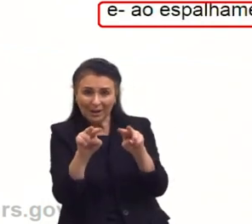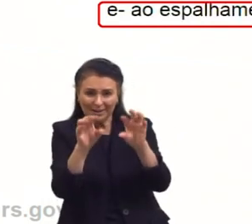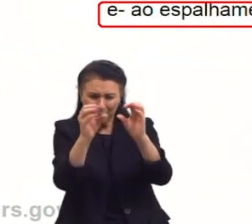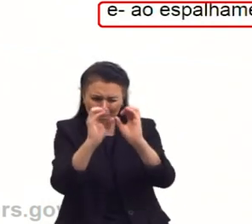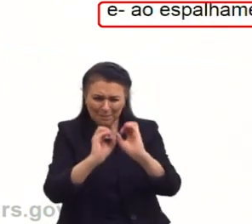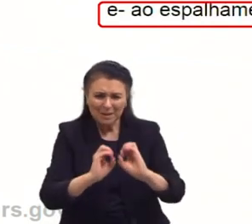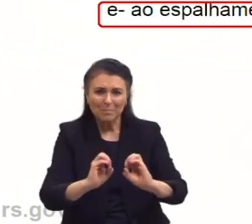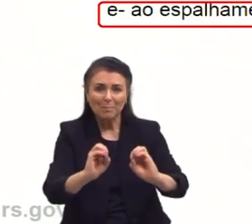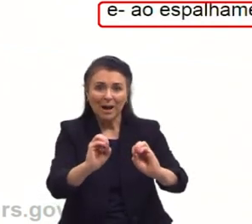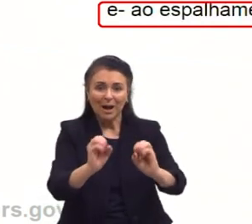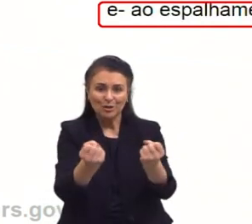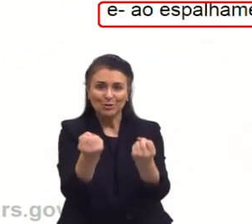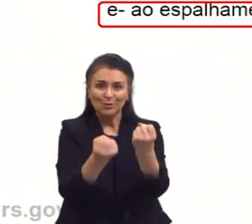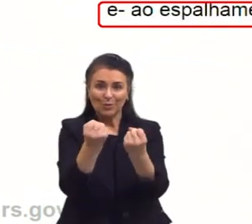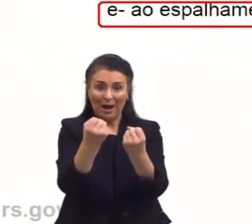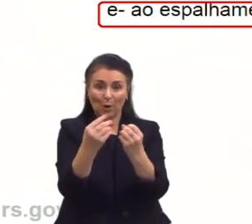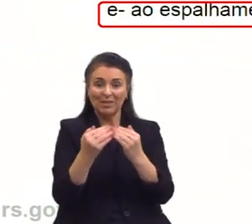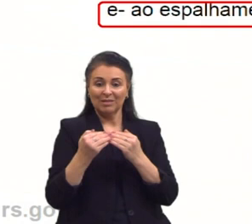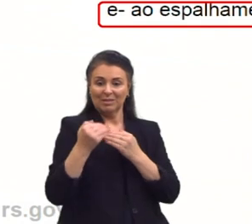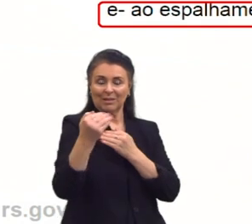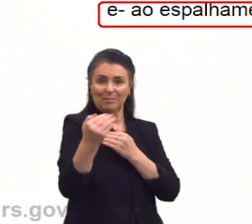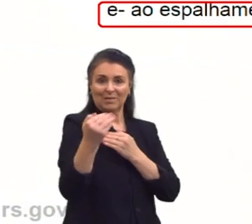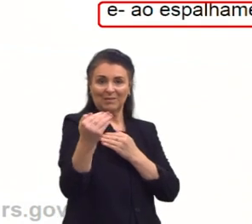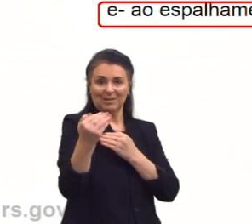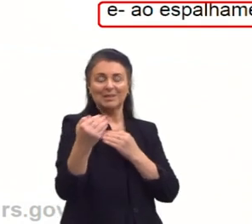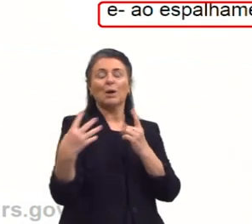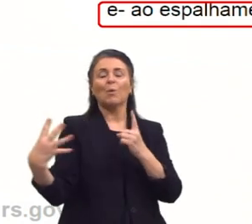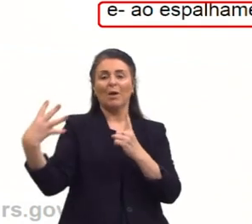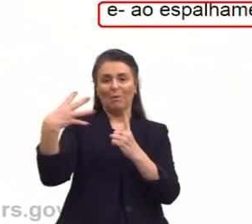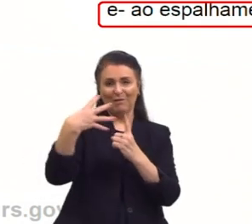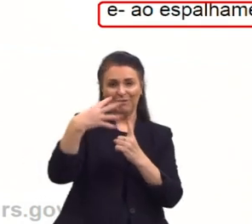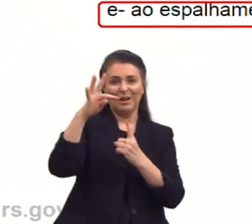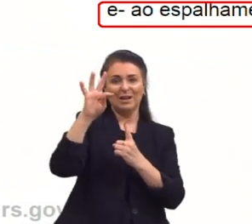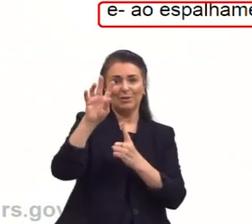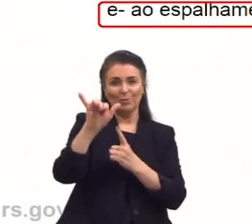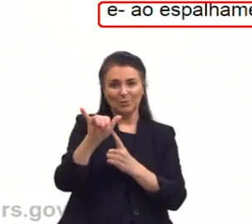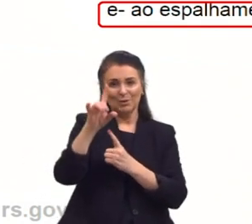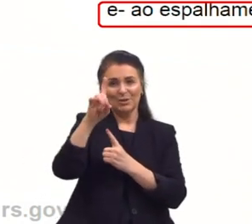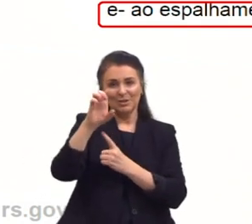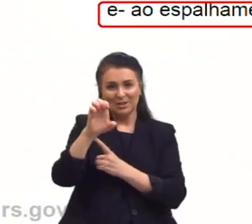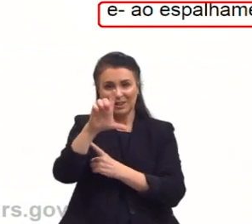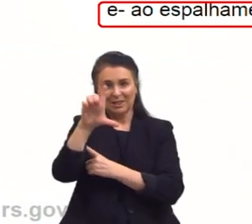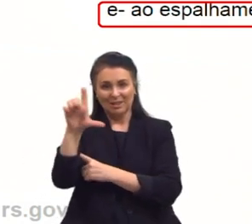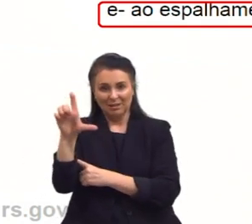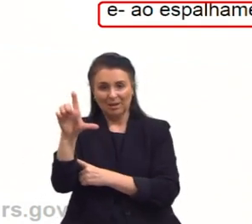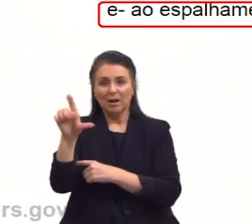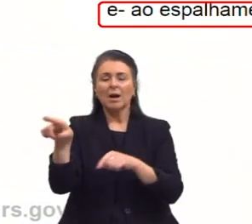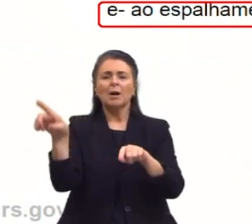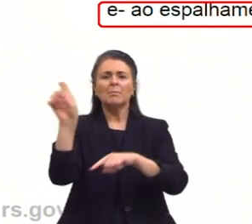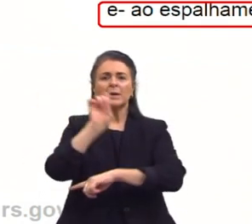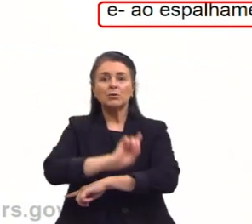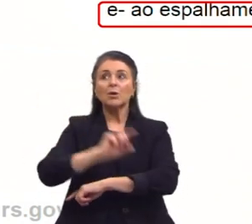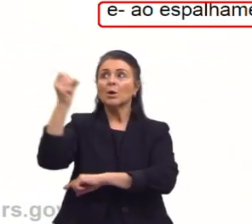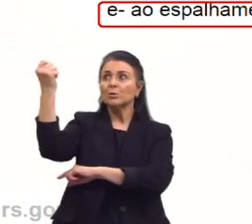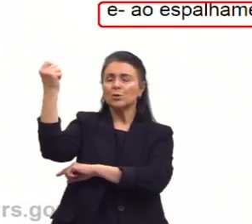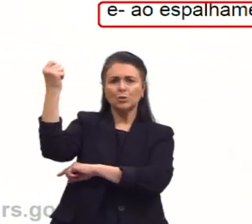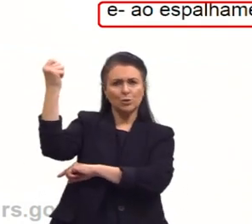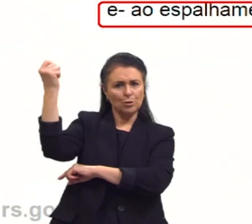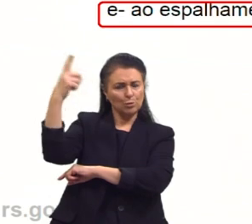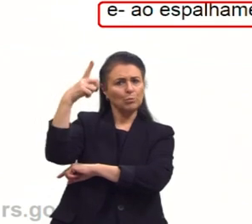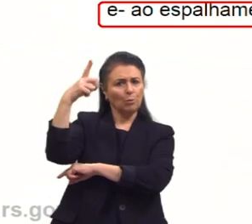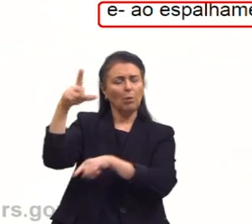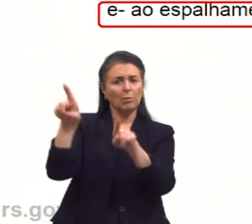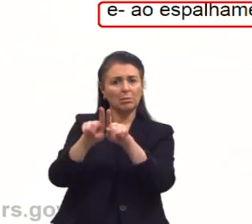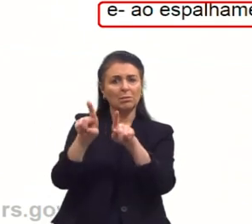a gente conseguir enxergar através do efeito Tinder o outro carro. Mas em dias de sol também ocorre,